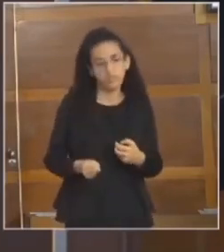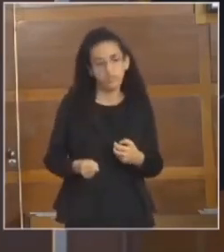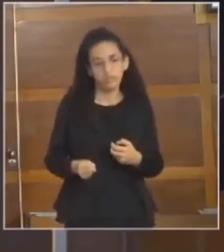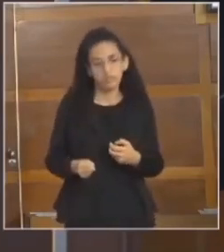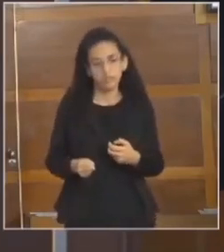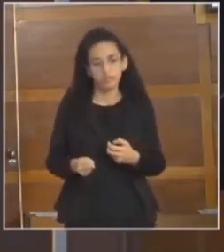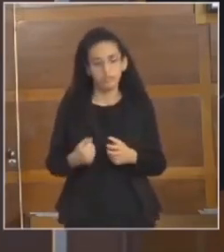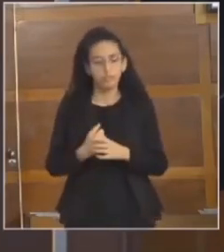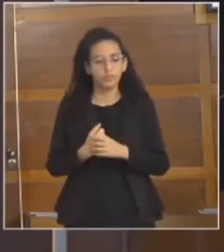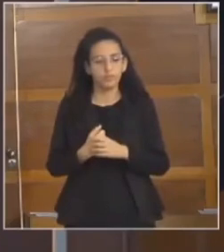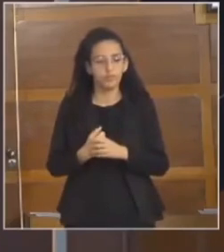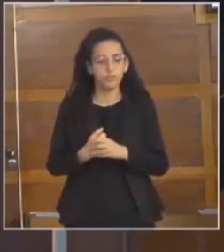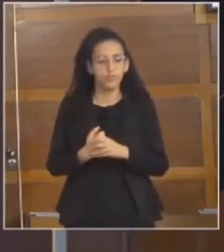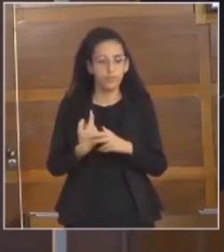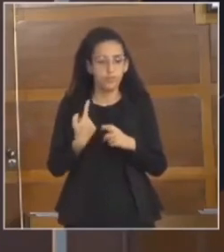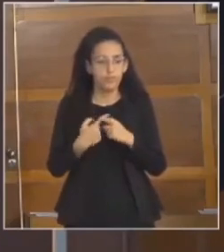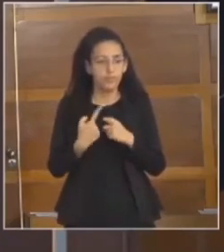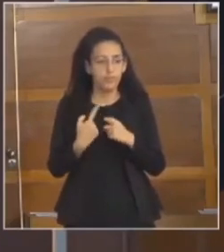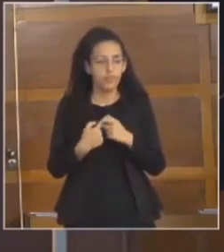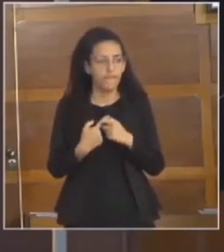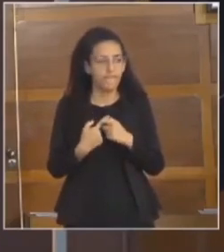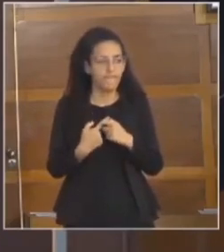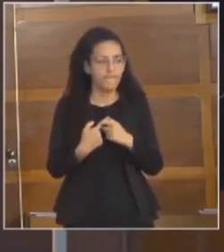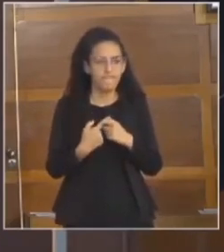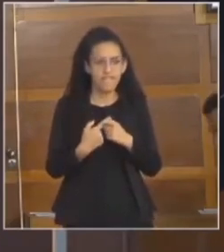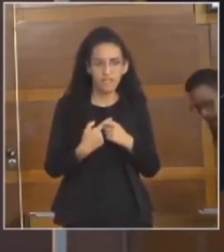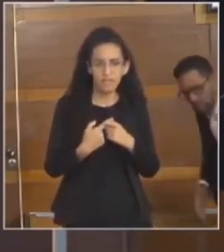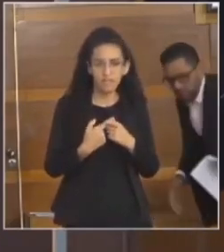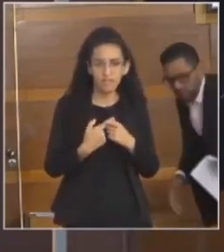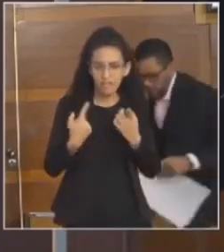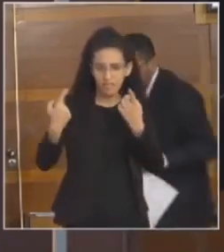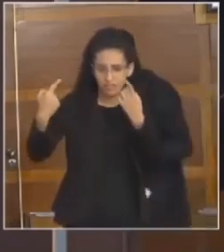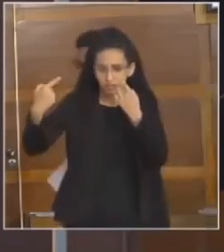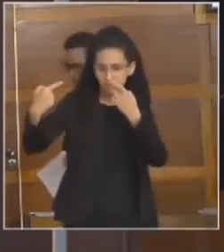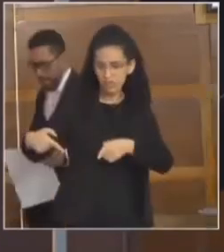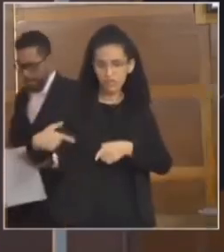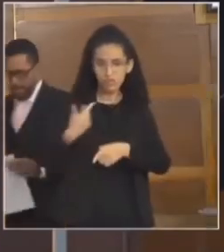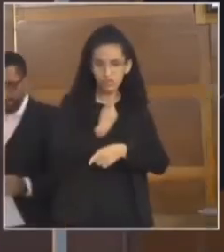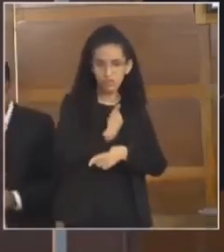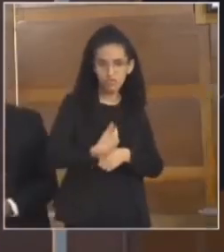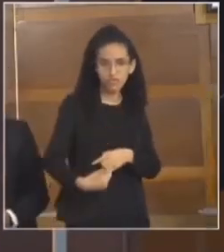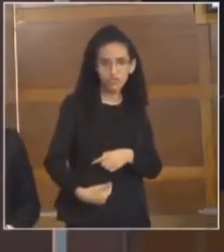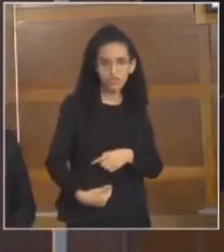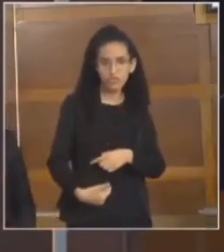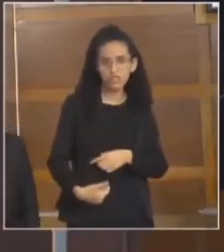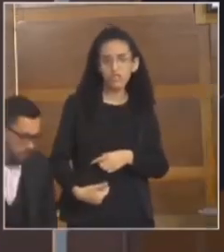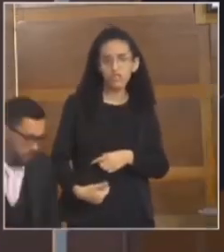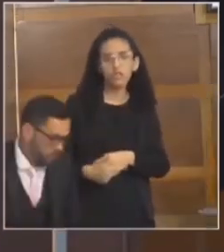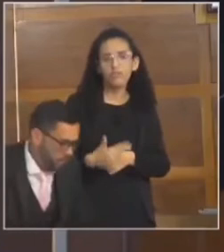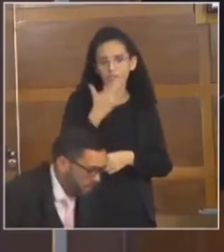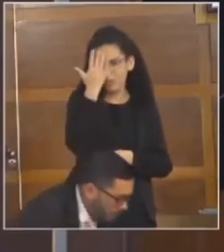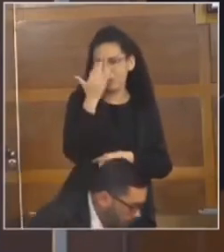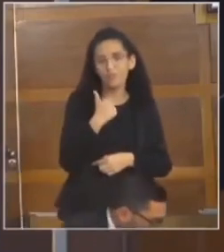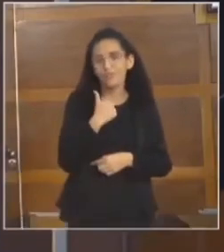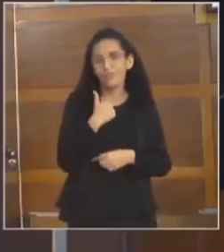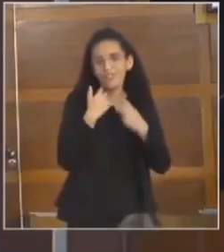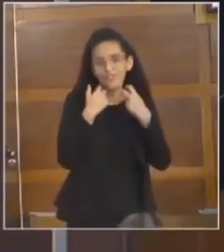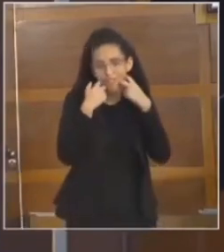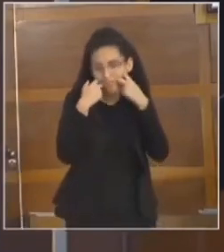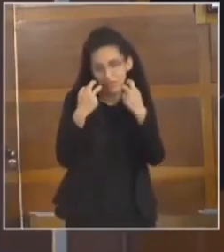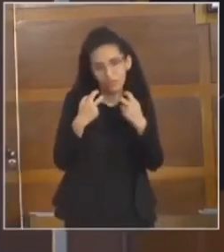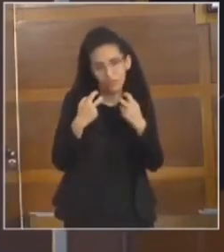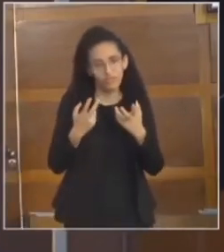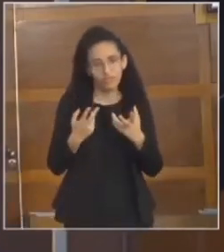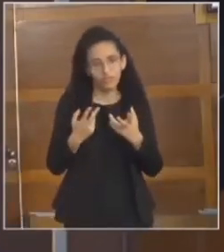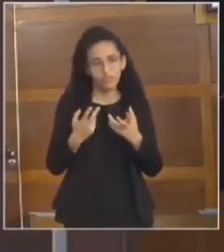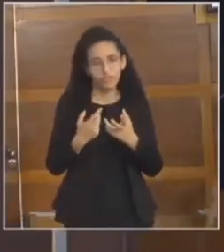Não aceito, sabe por quê? Porque para enfrentar o governo da maneira que eu enfrento, a única coisa que a pessoa não pode ser é covarde. Isso,